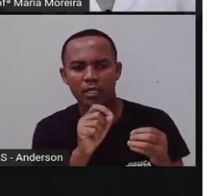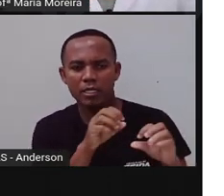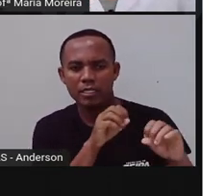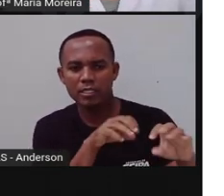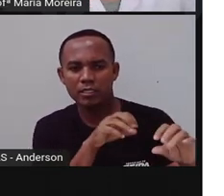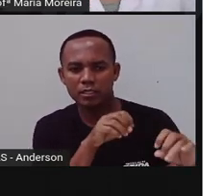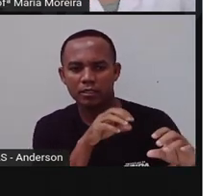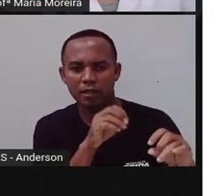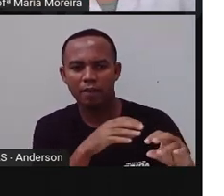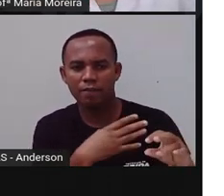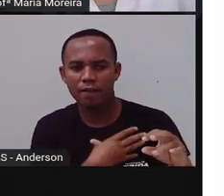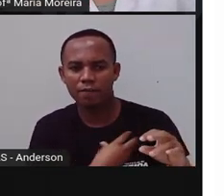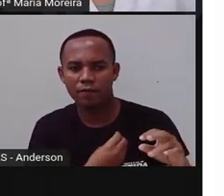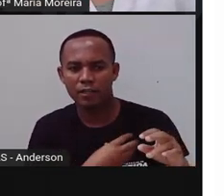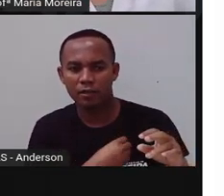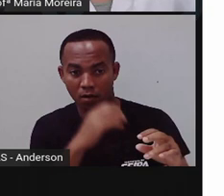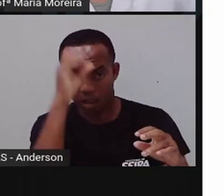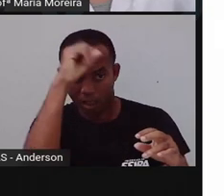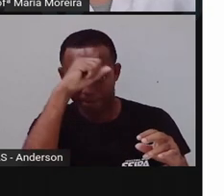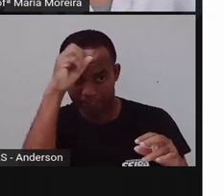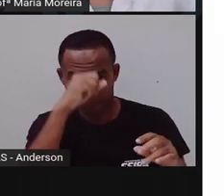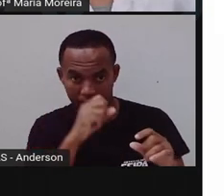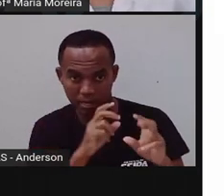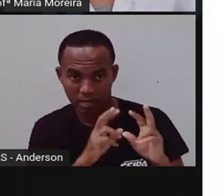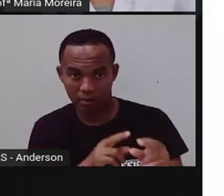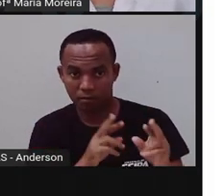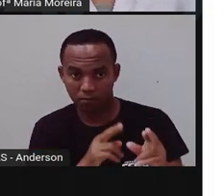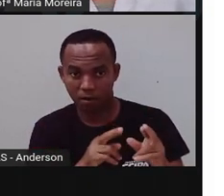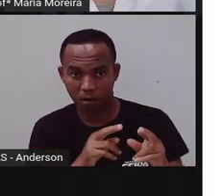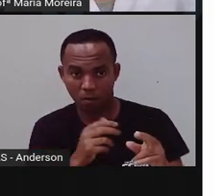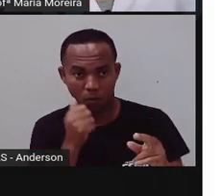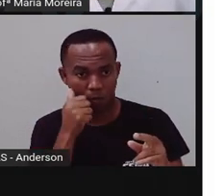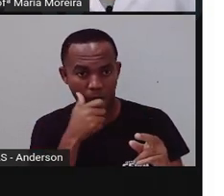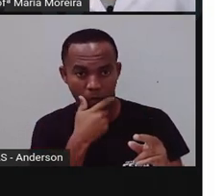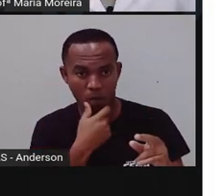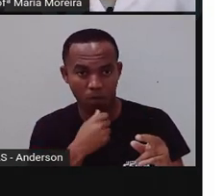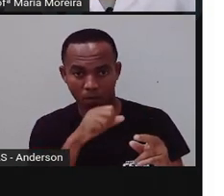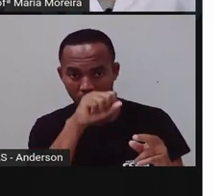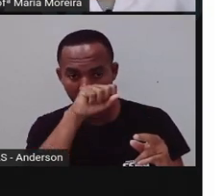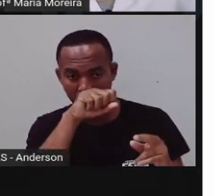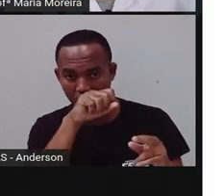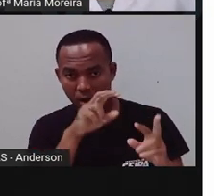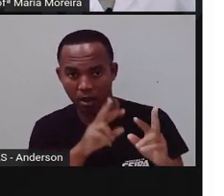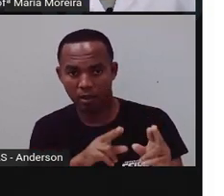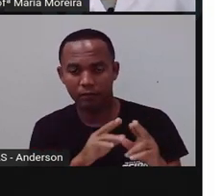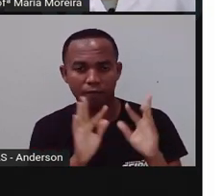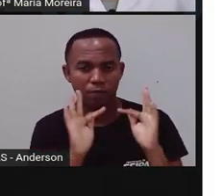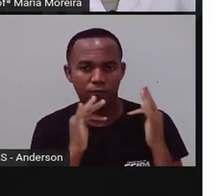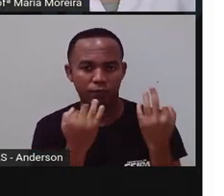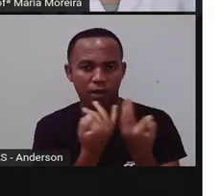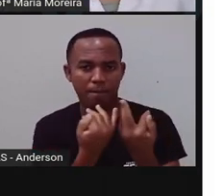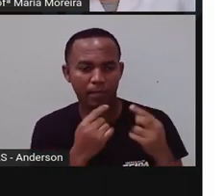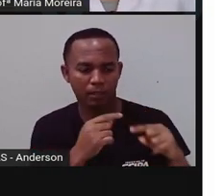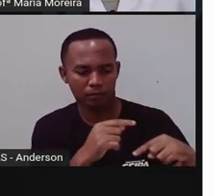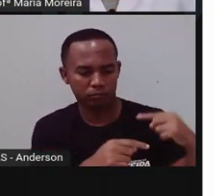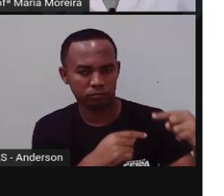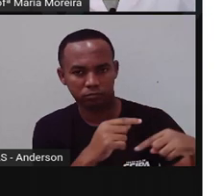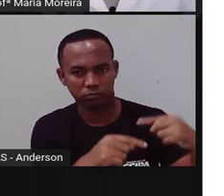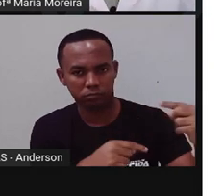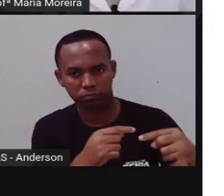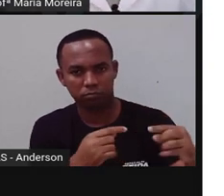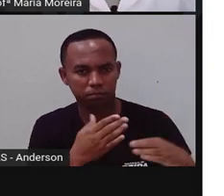Para que este pudesse crescer e ter a mesma profissão. Então, era comum, né? Uma família inteira de